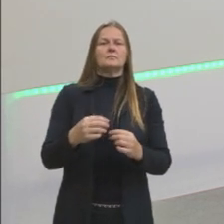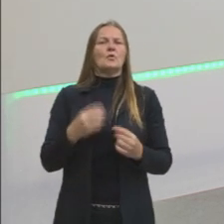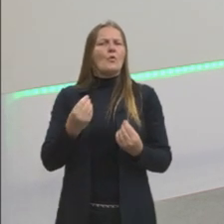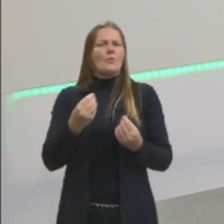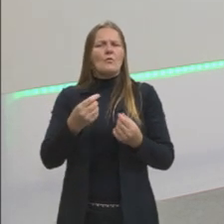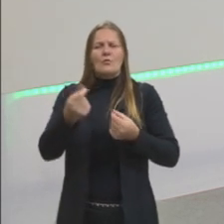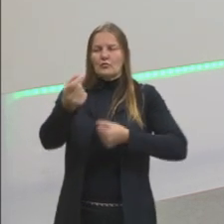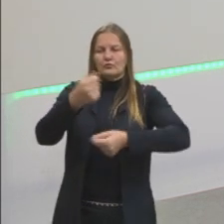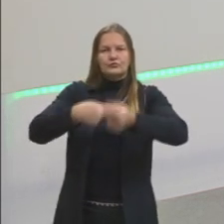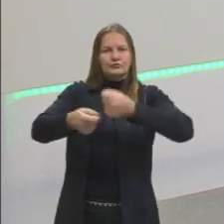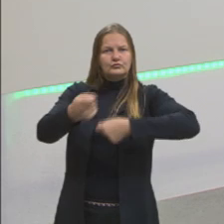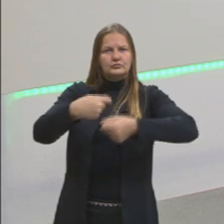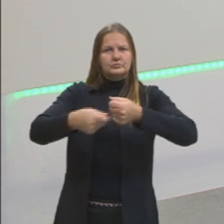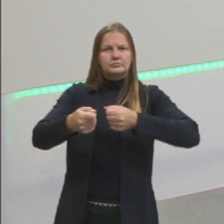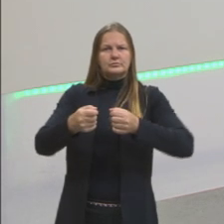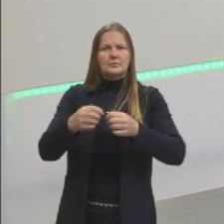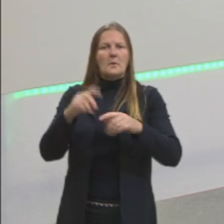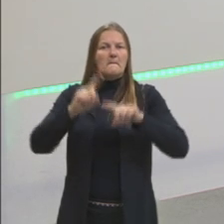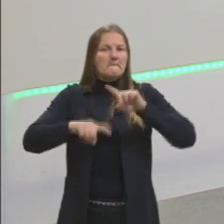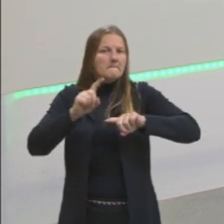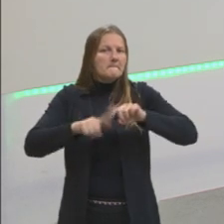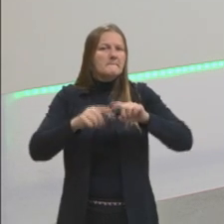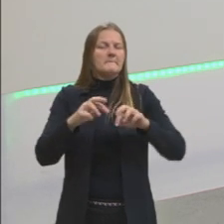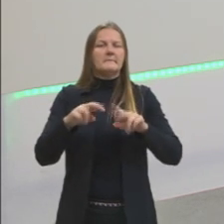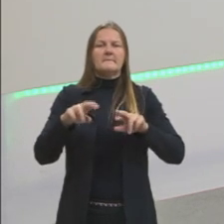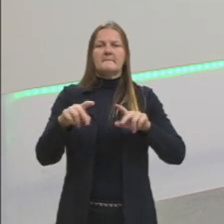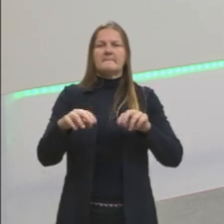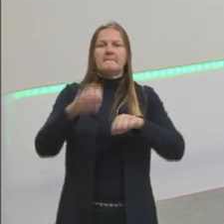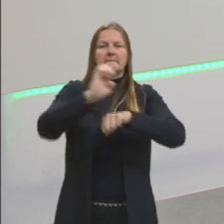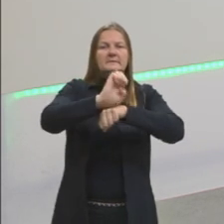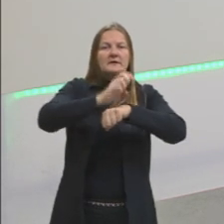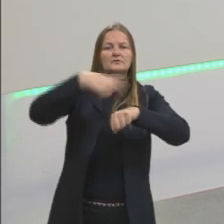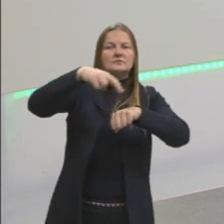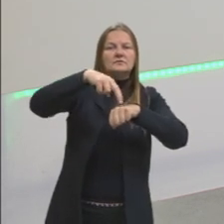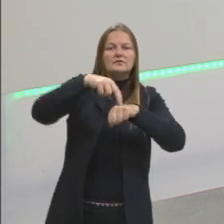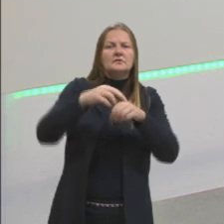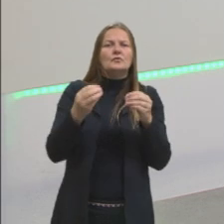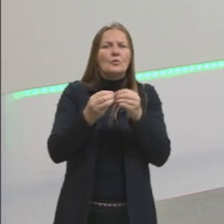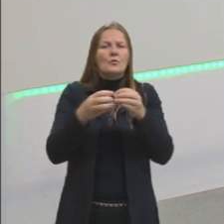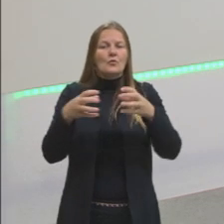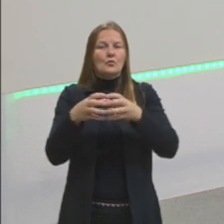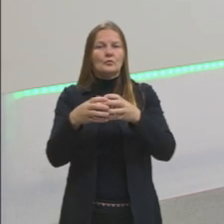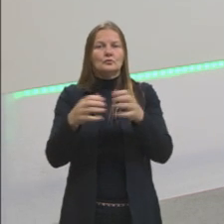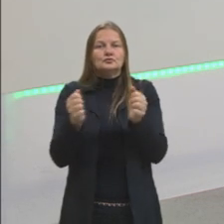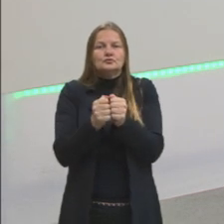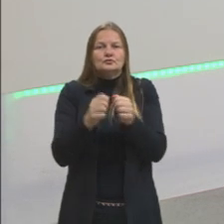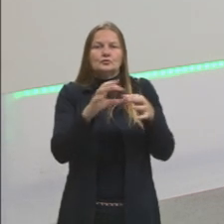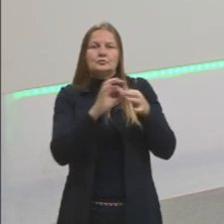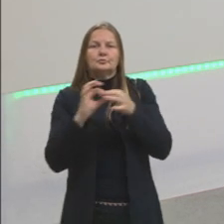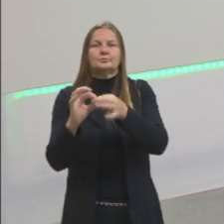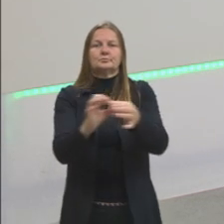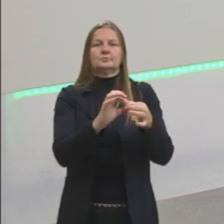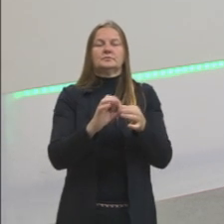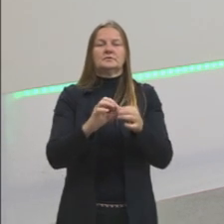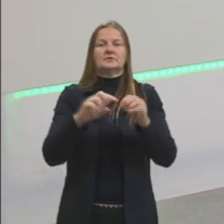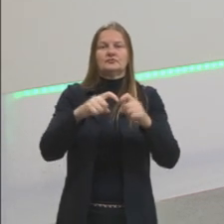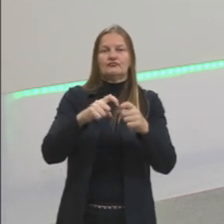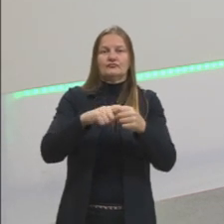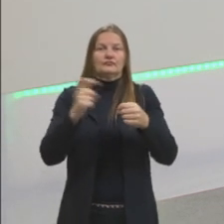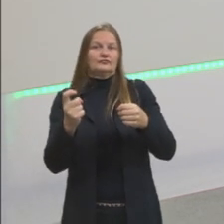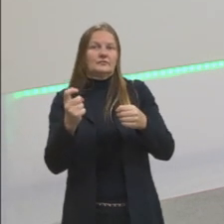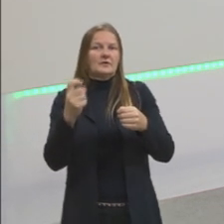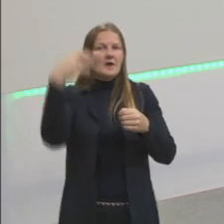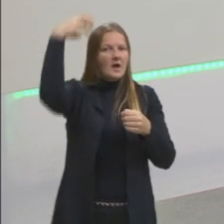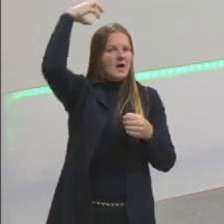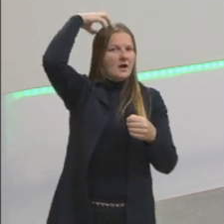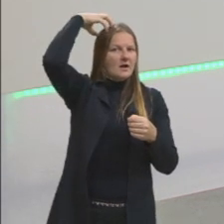mercadorias. Os Estados Nacionais também se alinhavam aos burgueses. E não mais aos reis, como era antes. Então, era uma